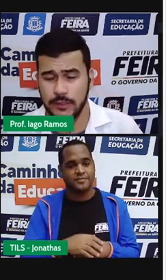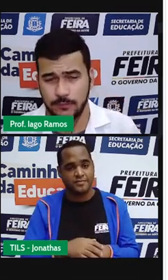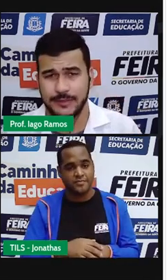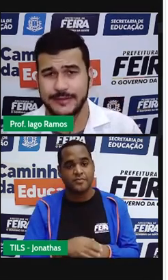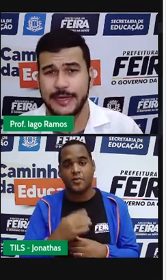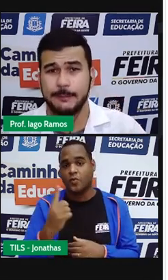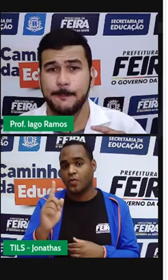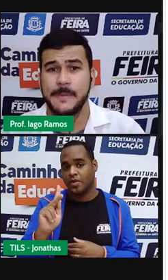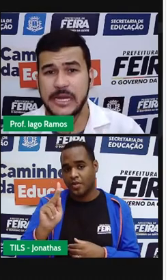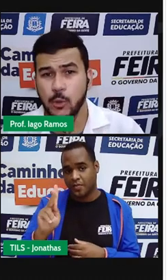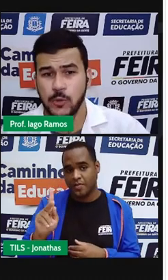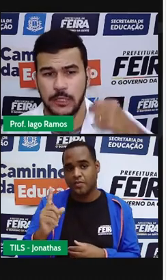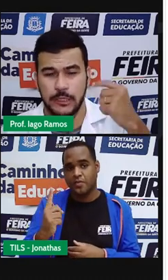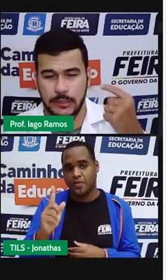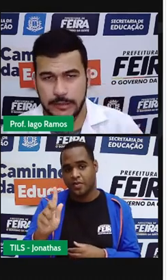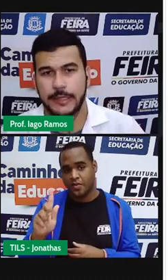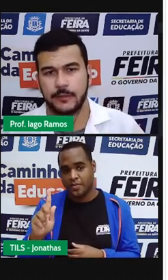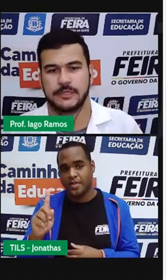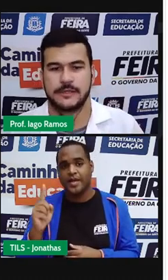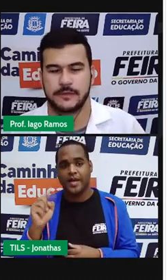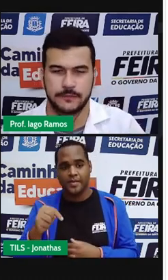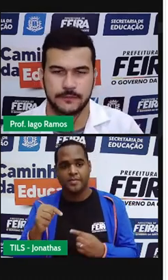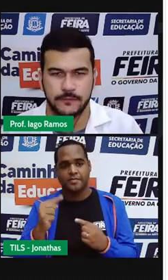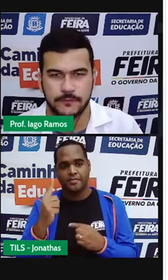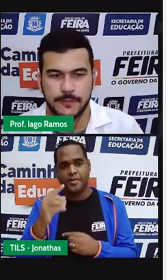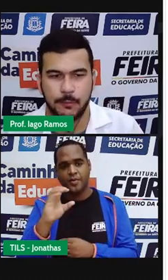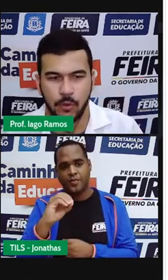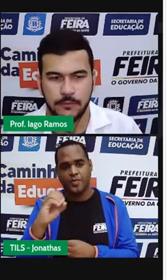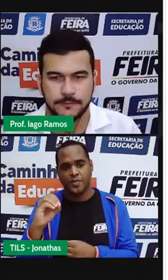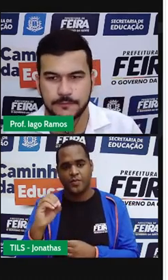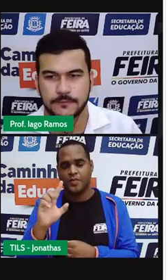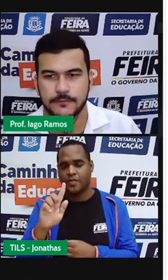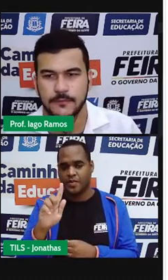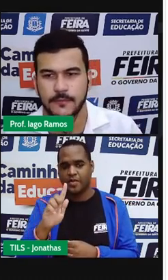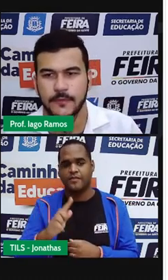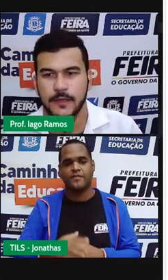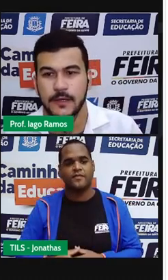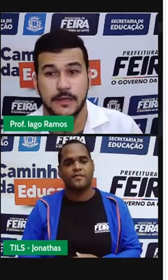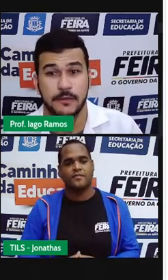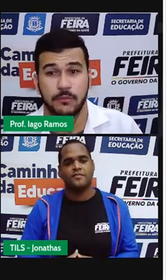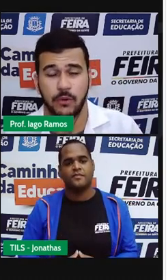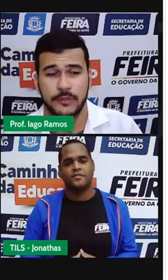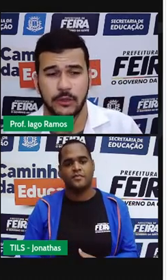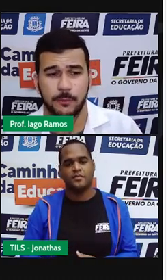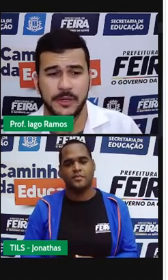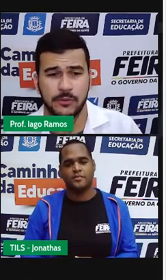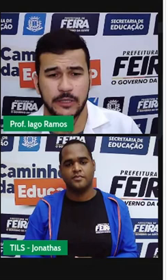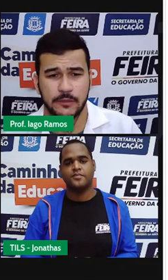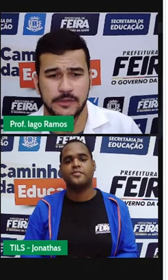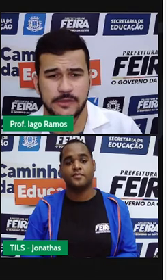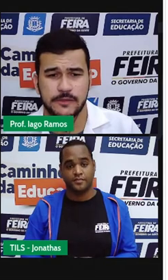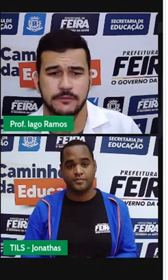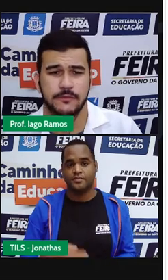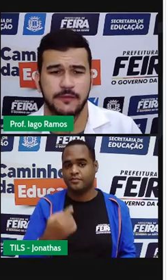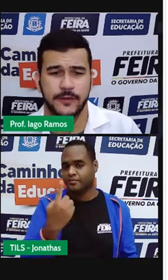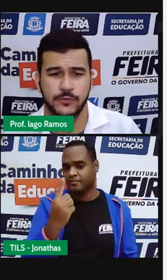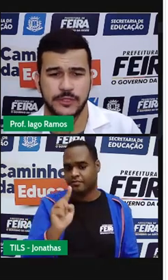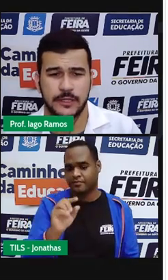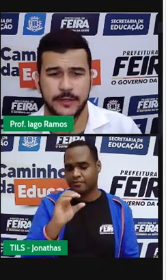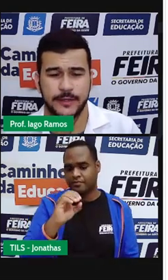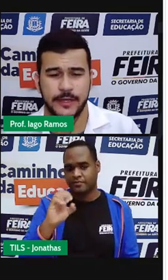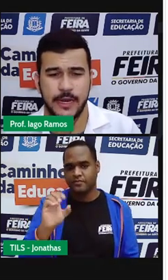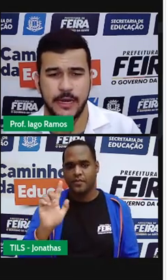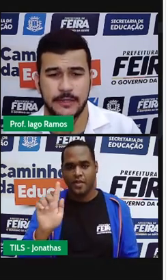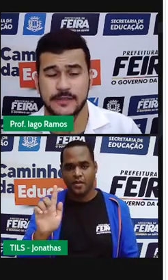quilograma tem mil gramas. Tá bom? Bom, então mil gramas vai